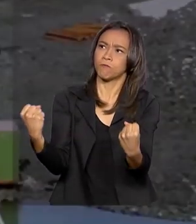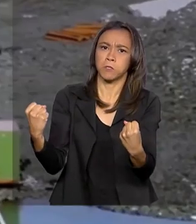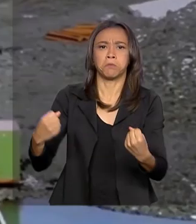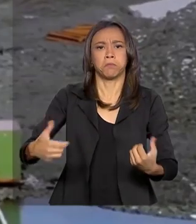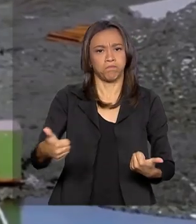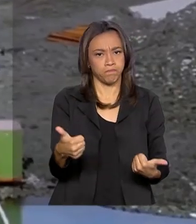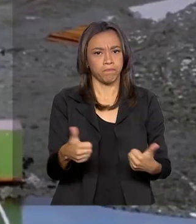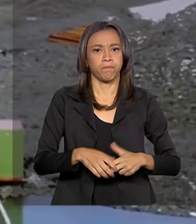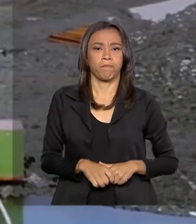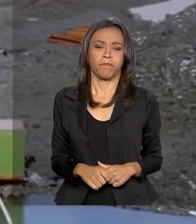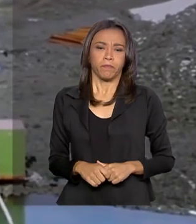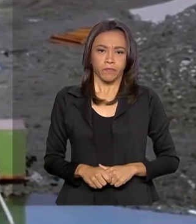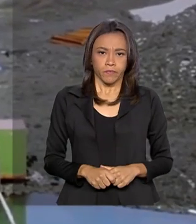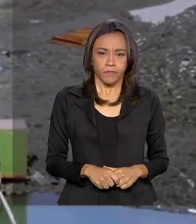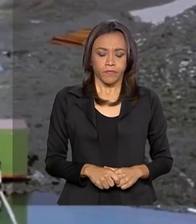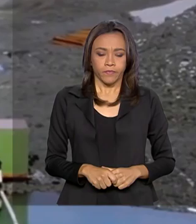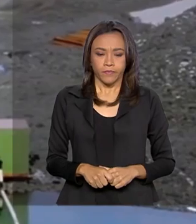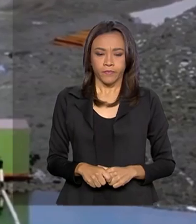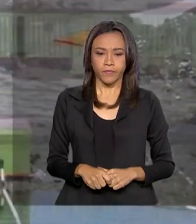são.